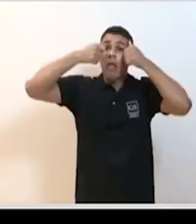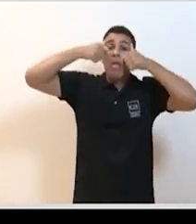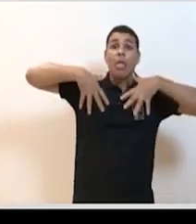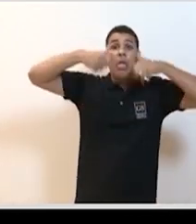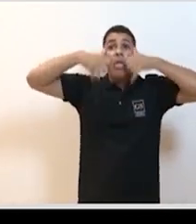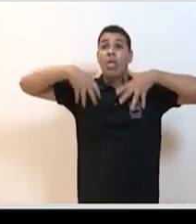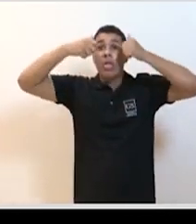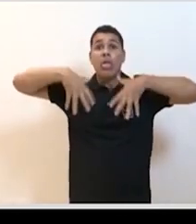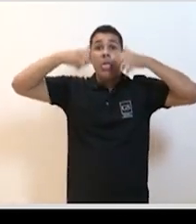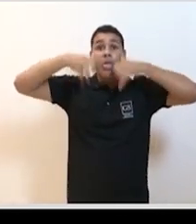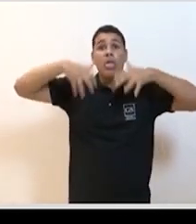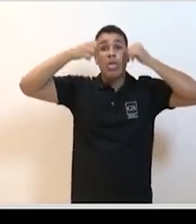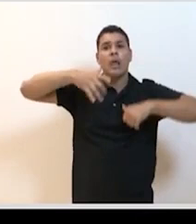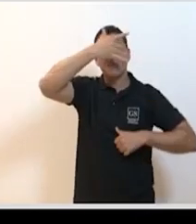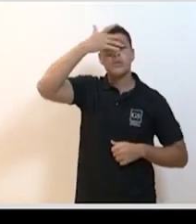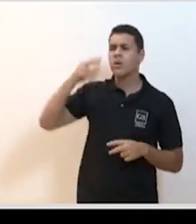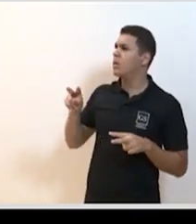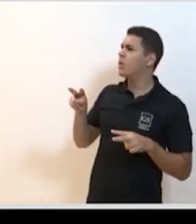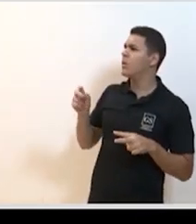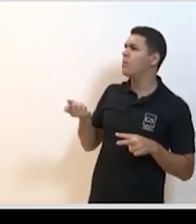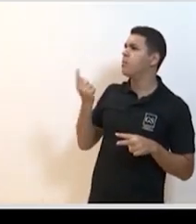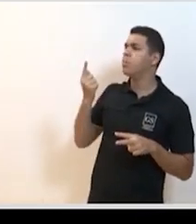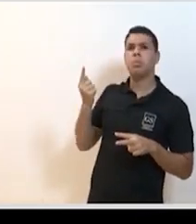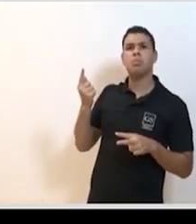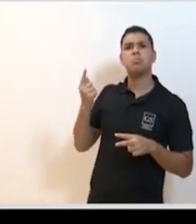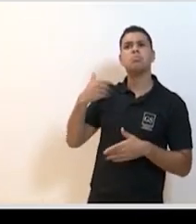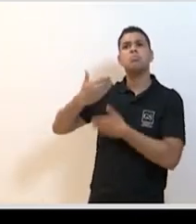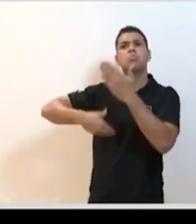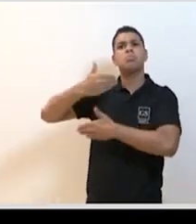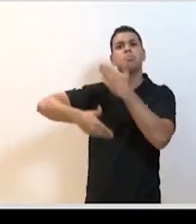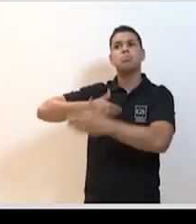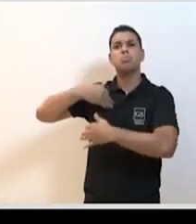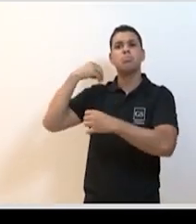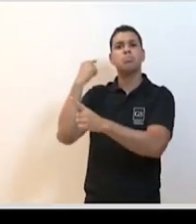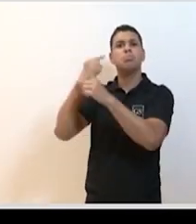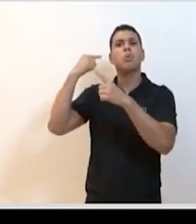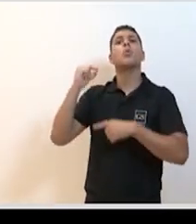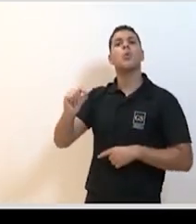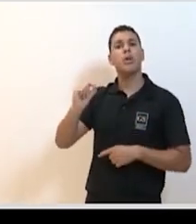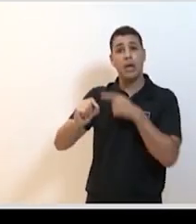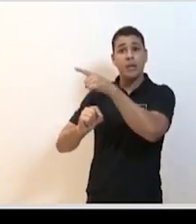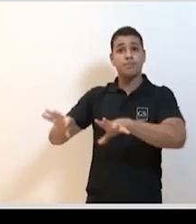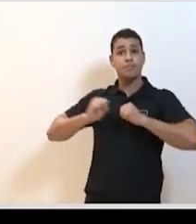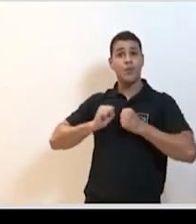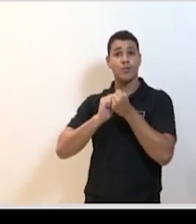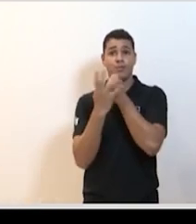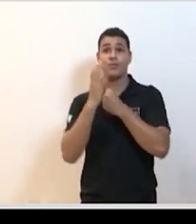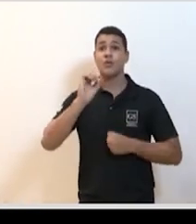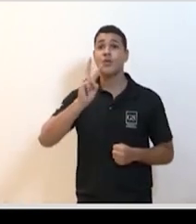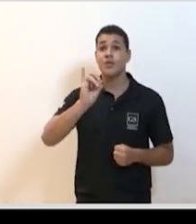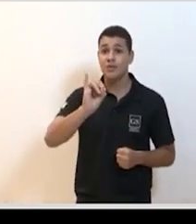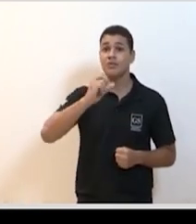que ele mesmo estava com Covid, então esse é um aspecto importante e as decisões que têm que ser tomadas, porque quanto mais tarde são tomadas essas